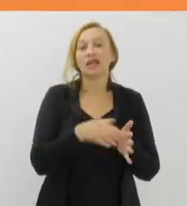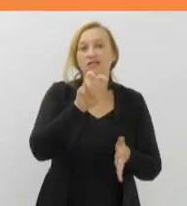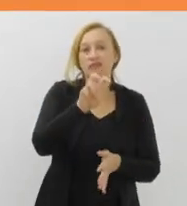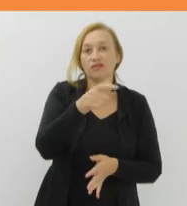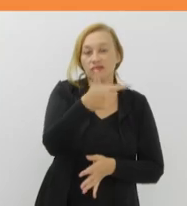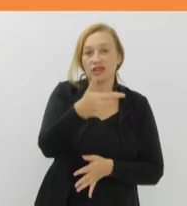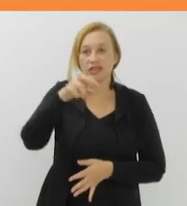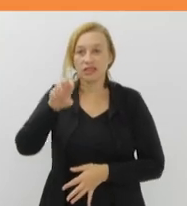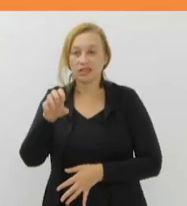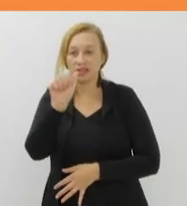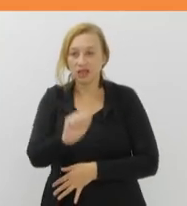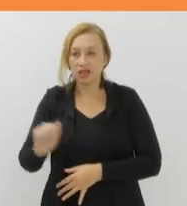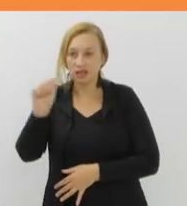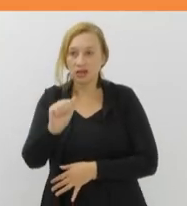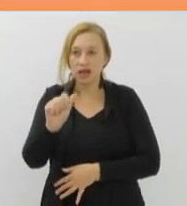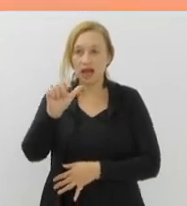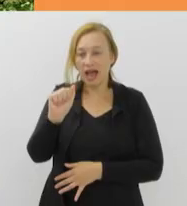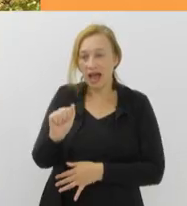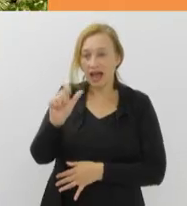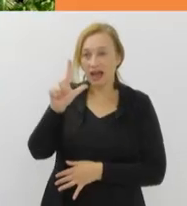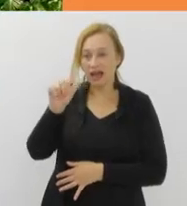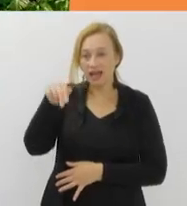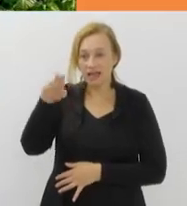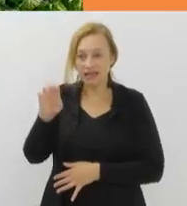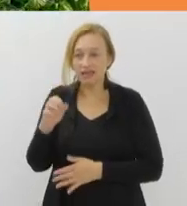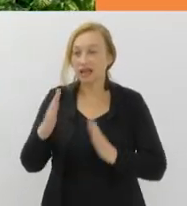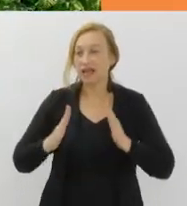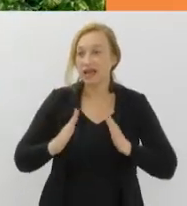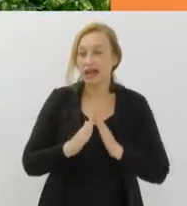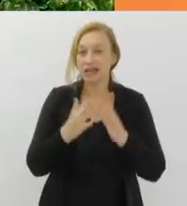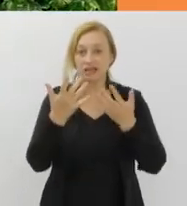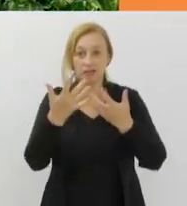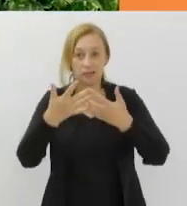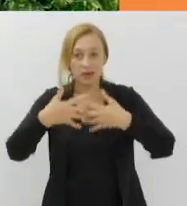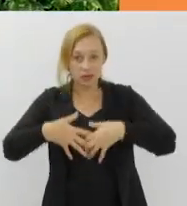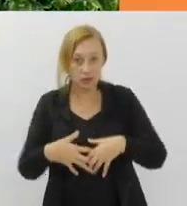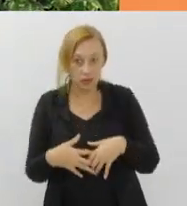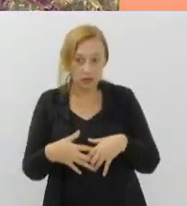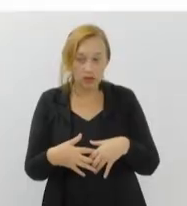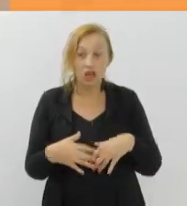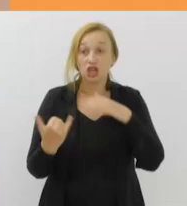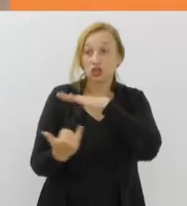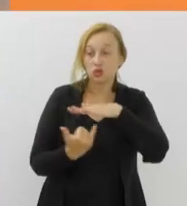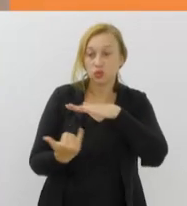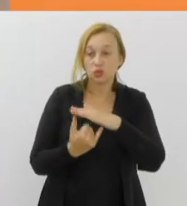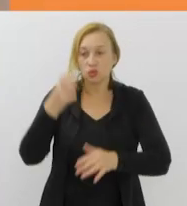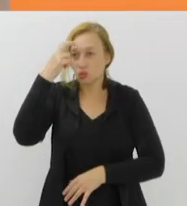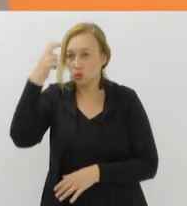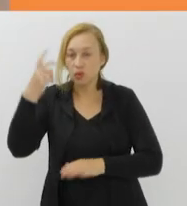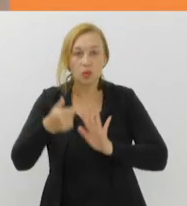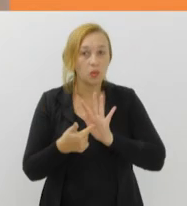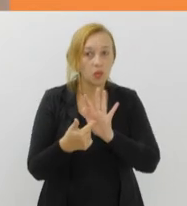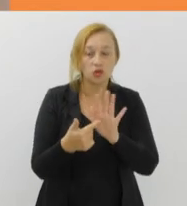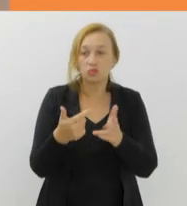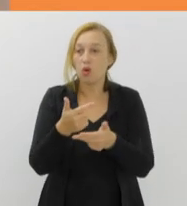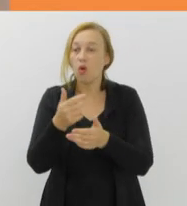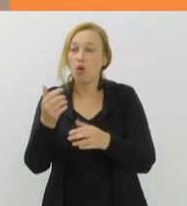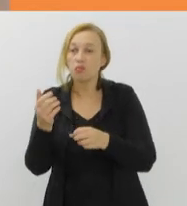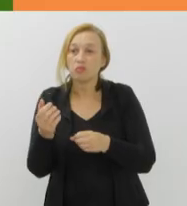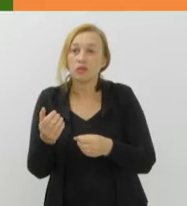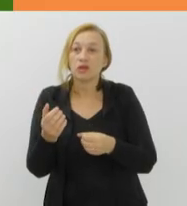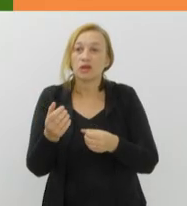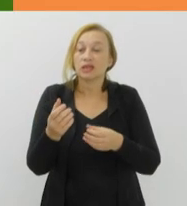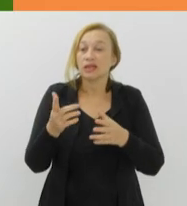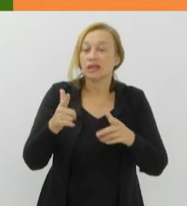exposição Alice Além das Maravilhas, na casa de Petrópolis Instituto de Cultura. A mostra apresenta obras da artista Aline